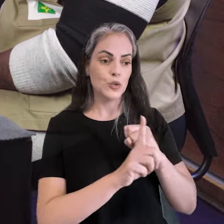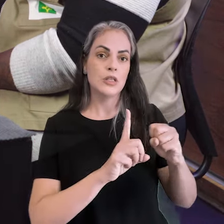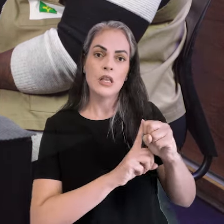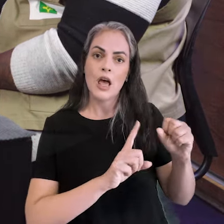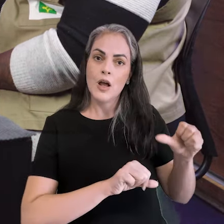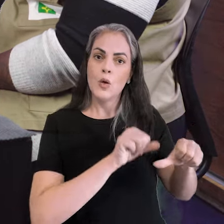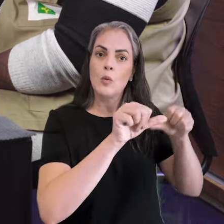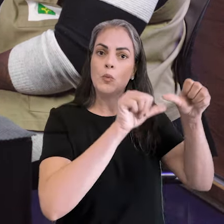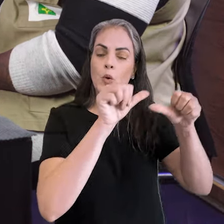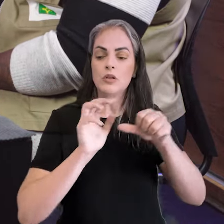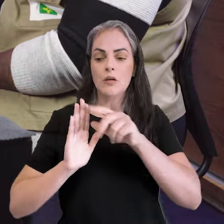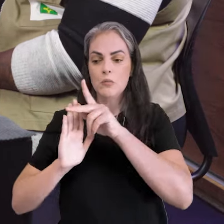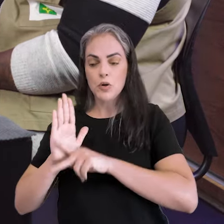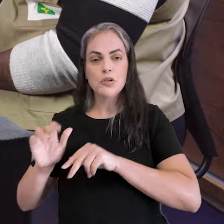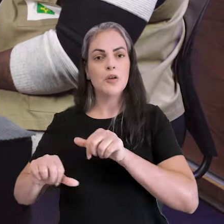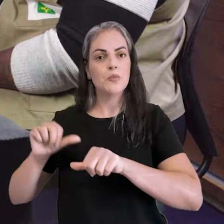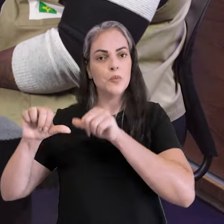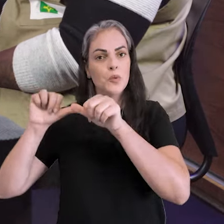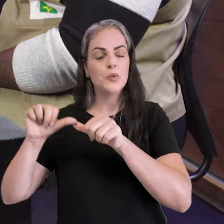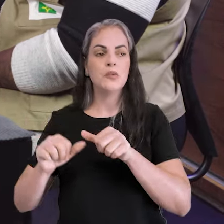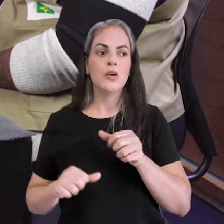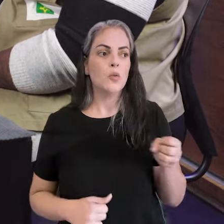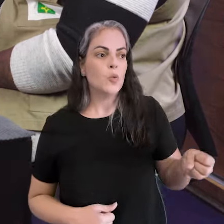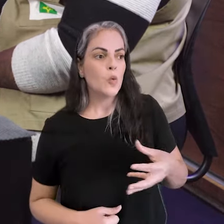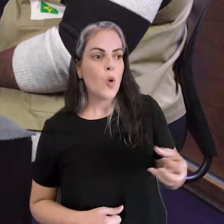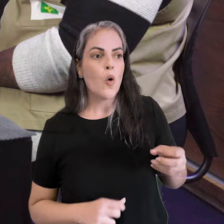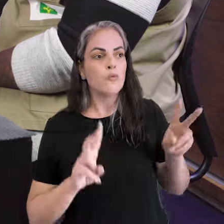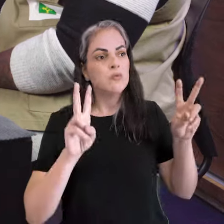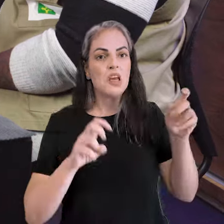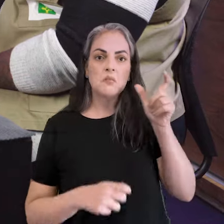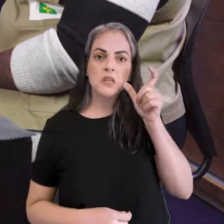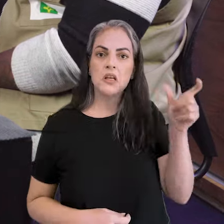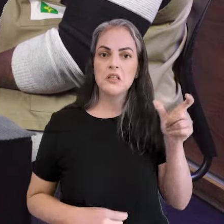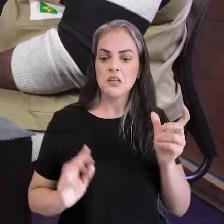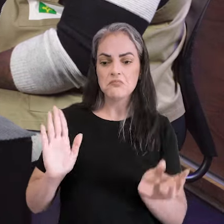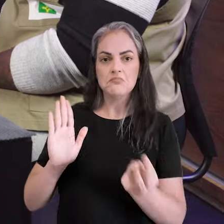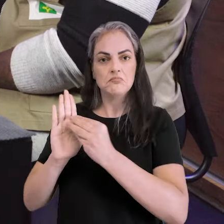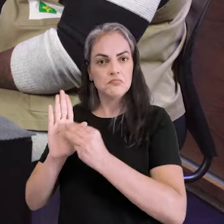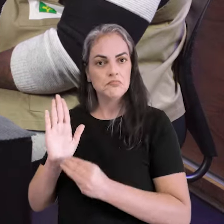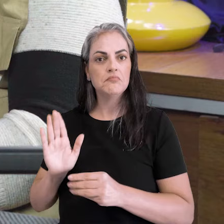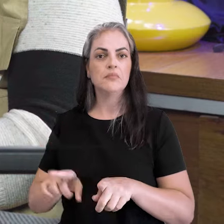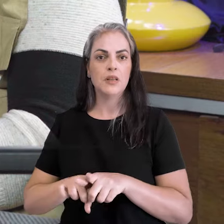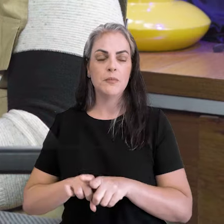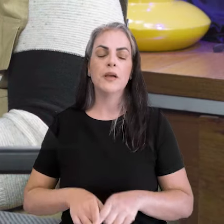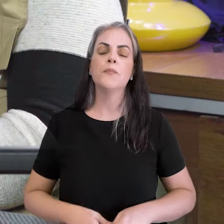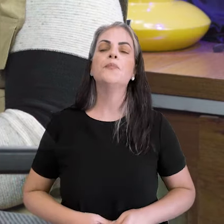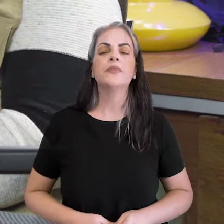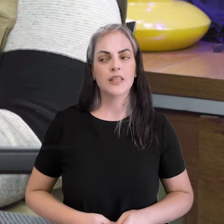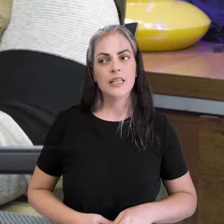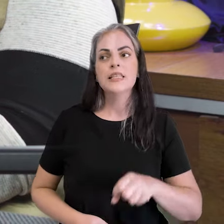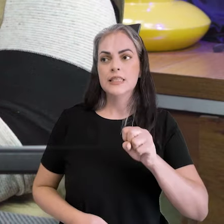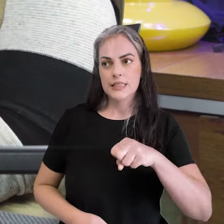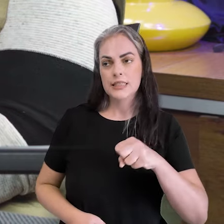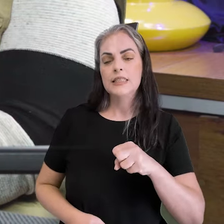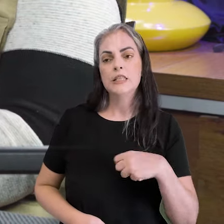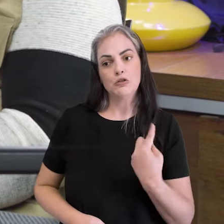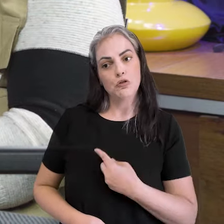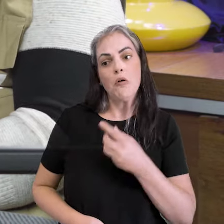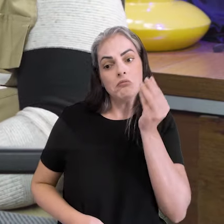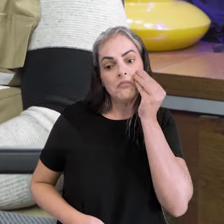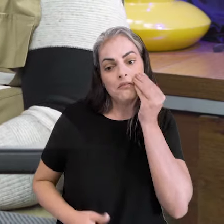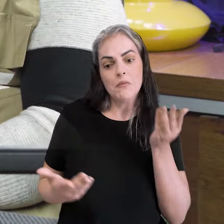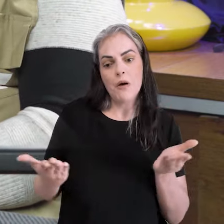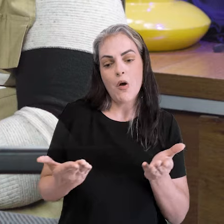vai mudando, né? Então, assuntos que agora são relevantes também entram nessa programação. É isso que a gente tentou fazer para essa segunda